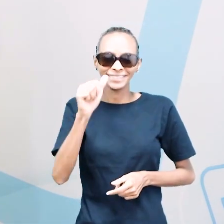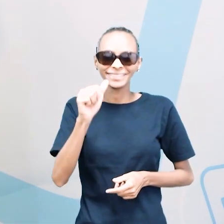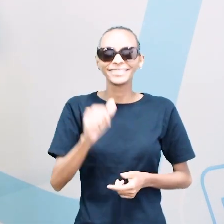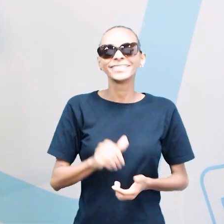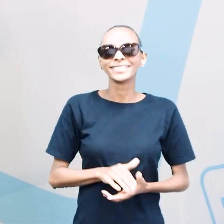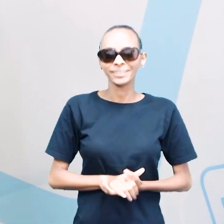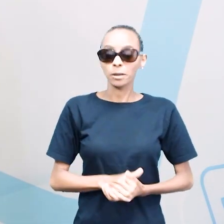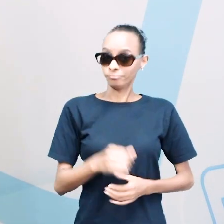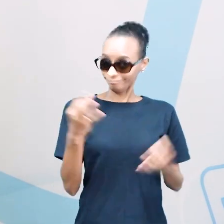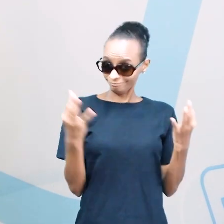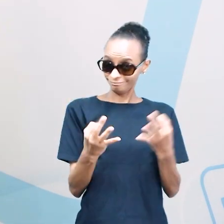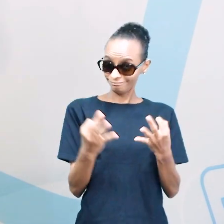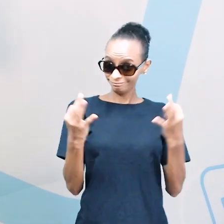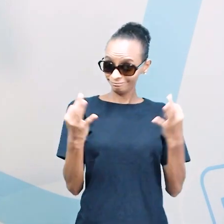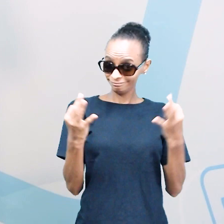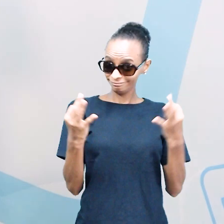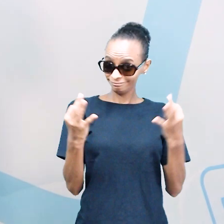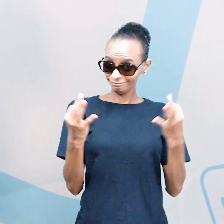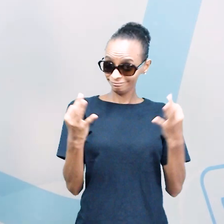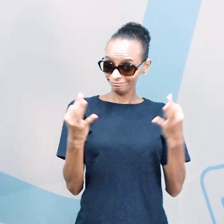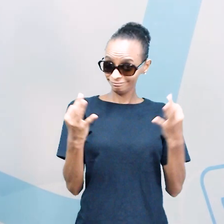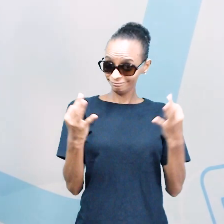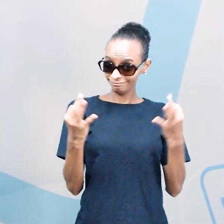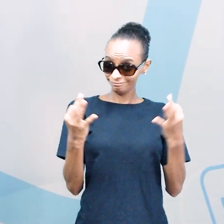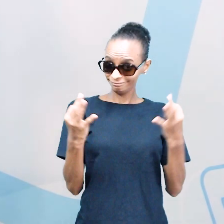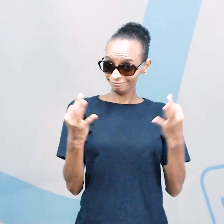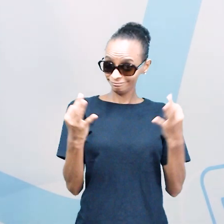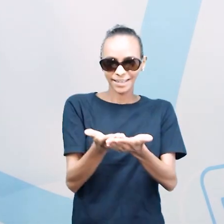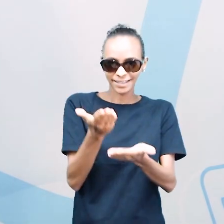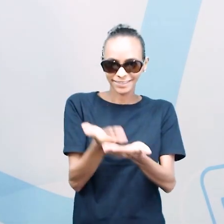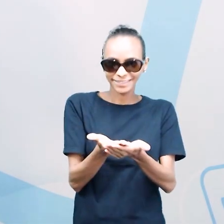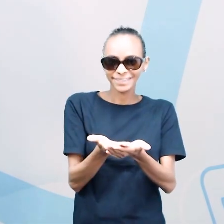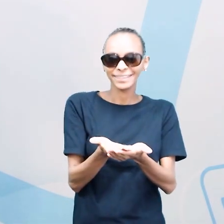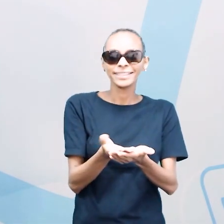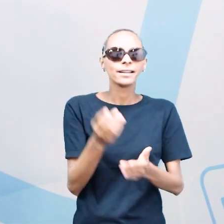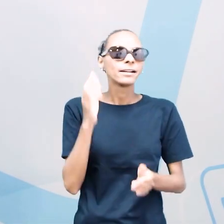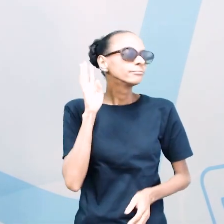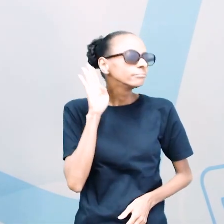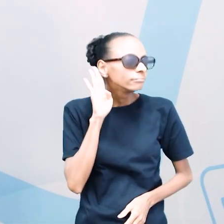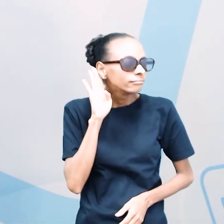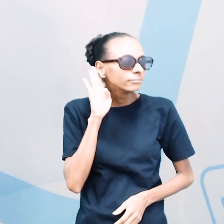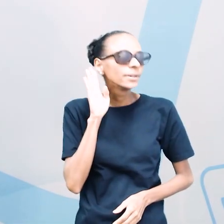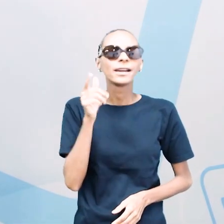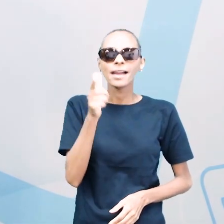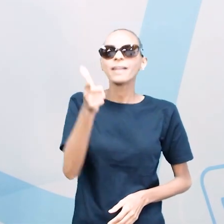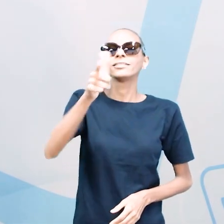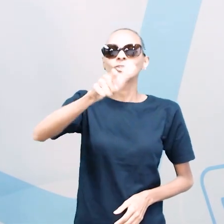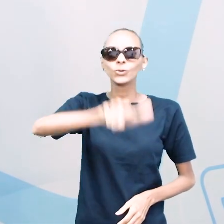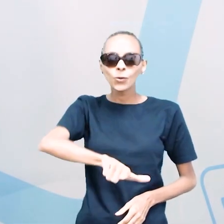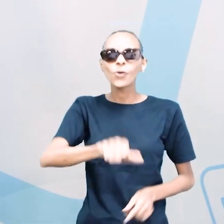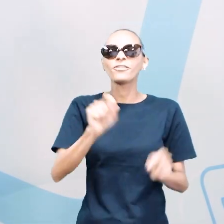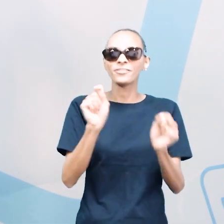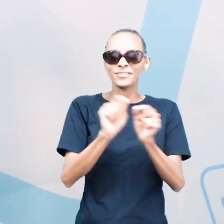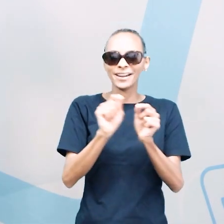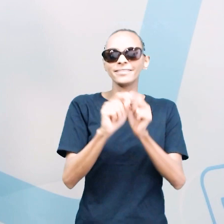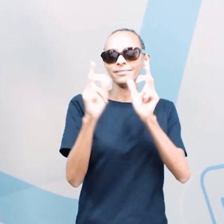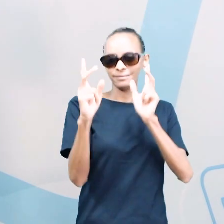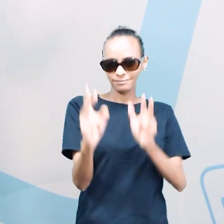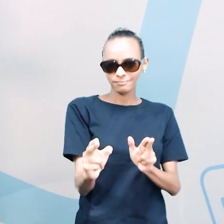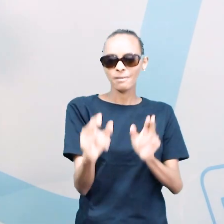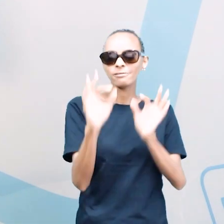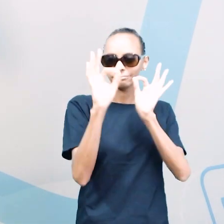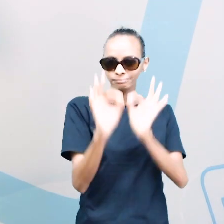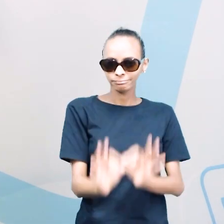-flops, perfeito! Aluno que estuda, aluno que escuta, aluno que repete e faz assim mesmo. Eu tenho